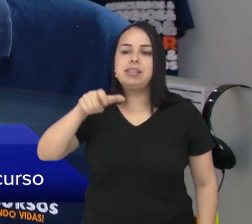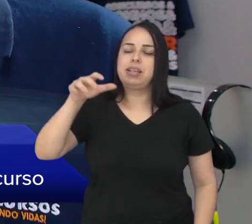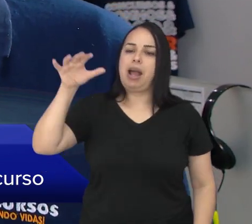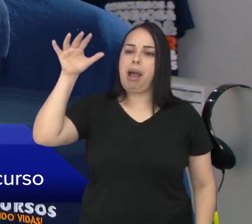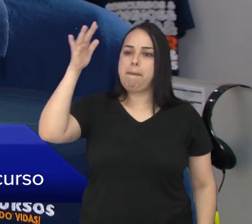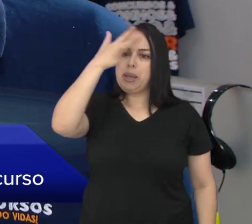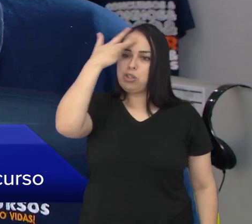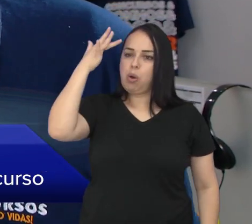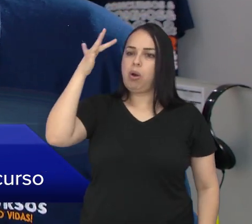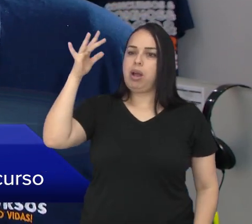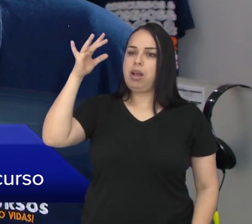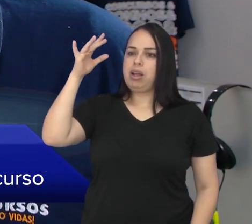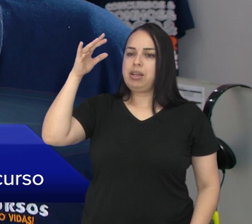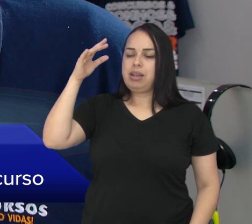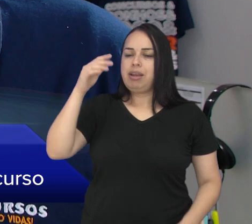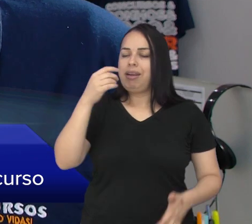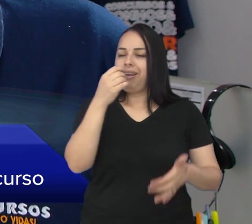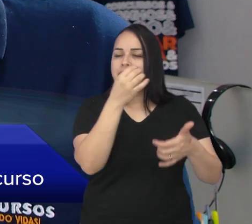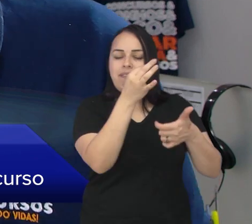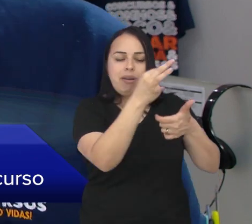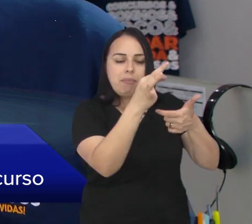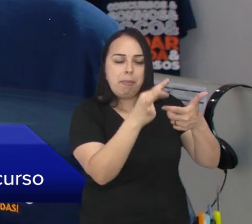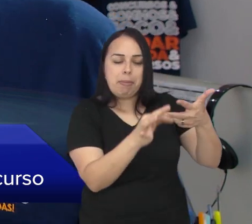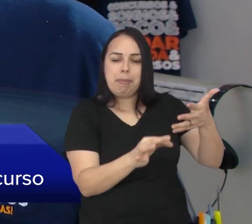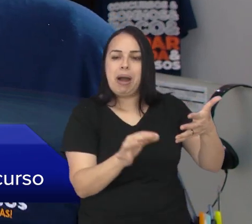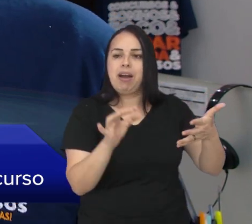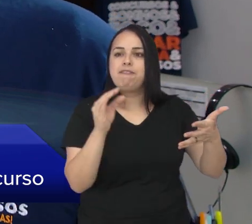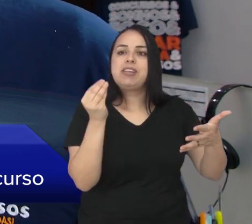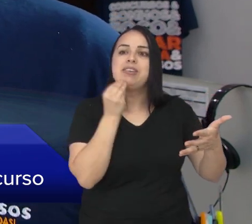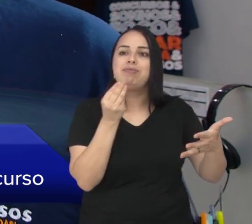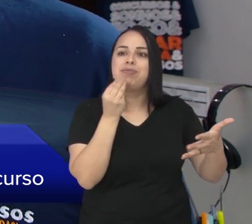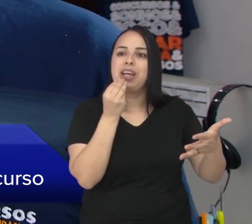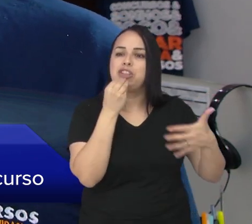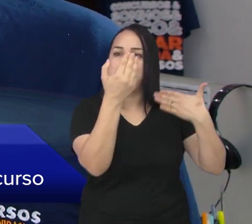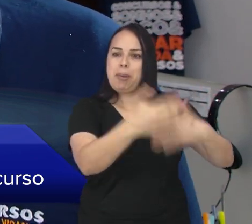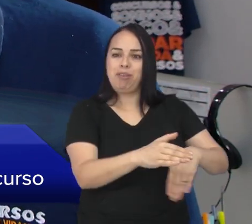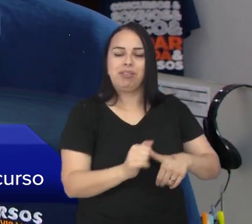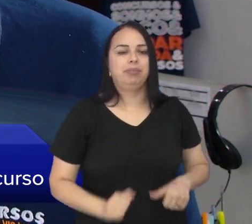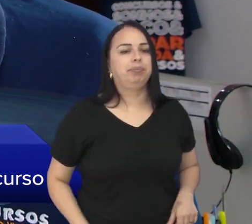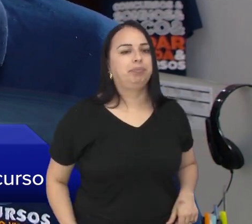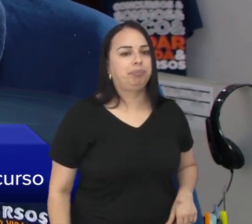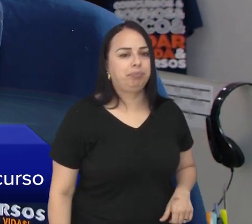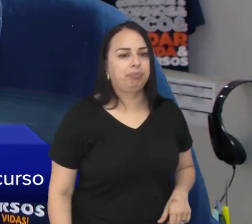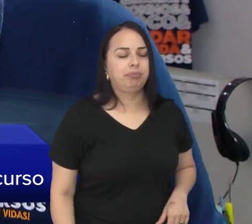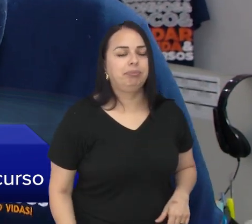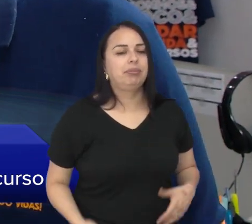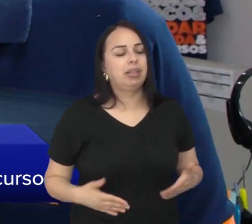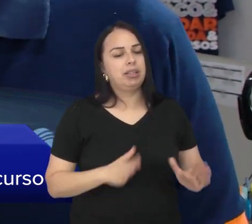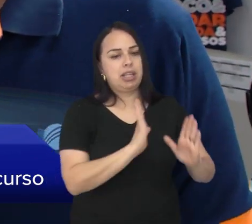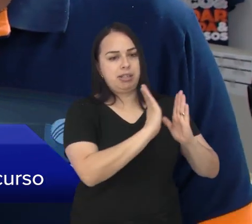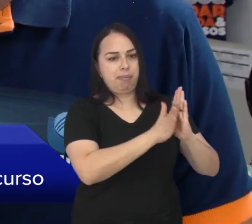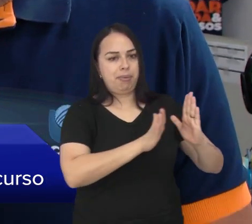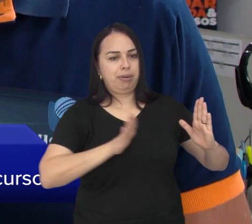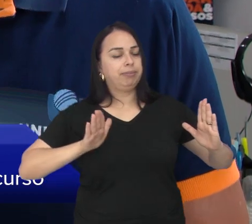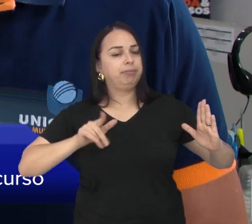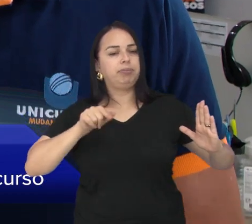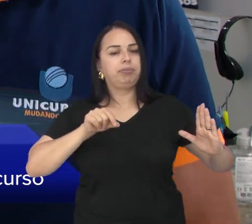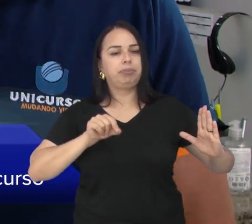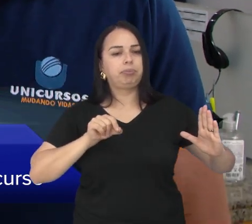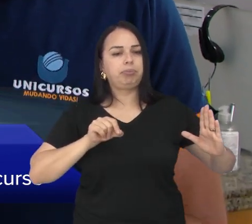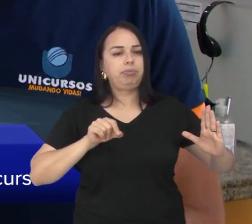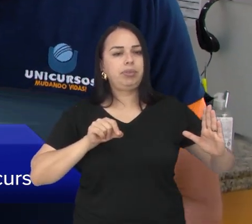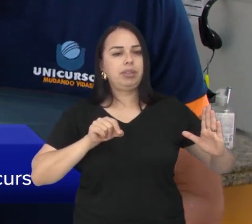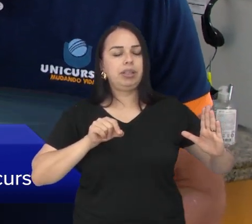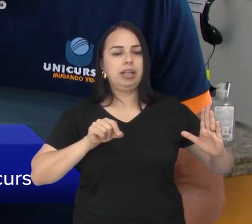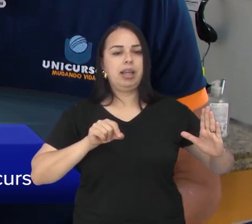importantíssimo esse candidato resolver bastante questões da banca César Rio, no caso. E nesse processo aí,